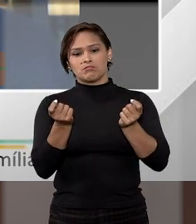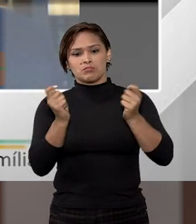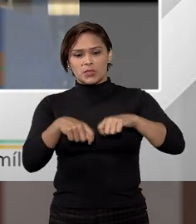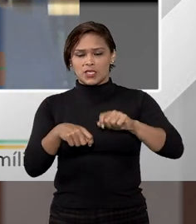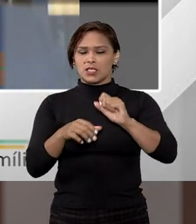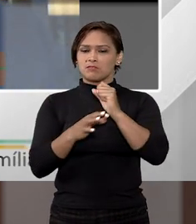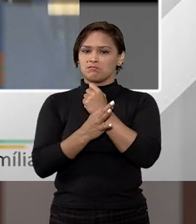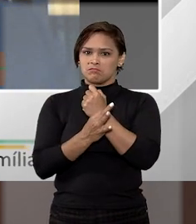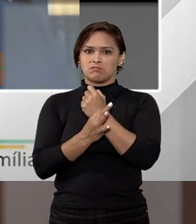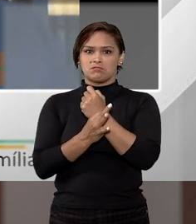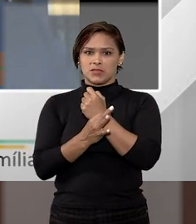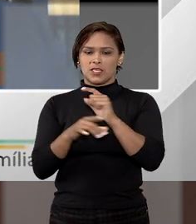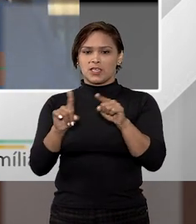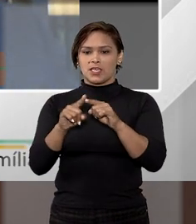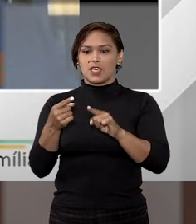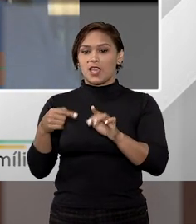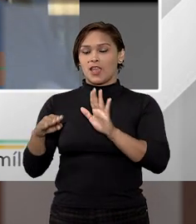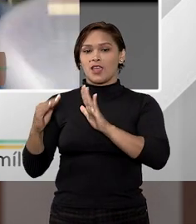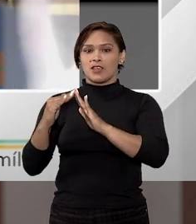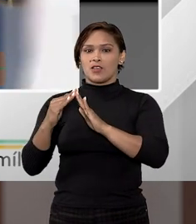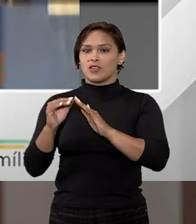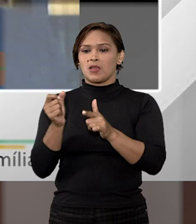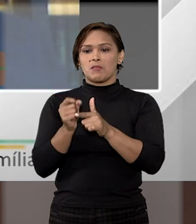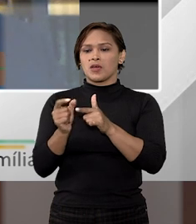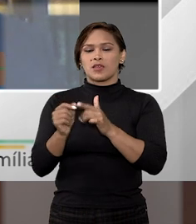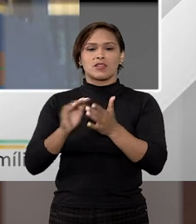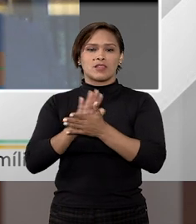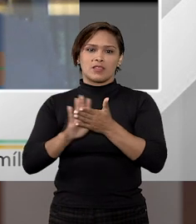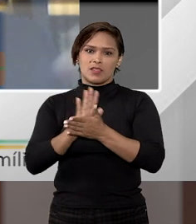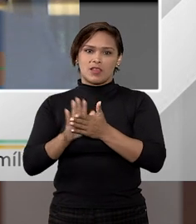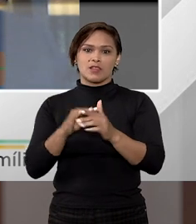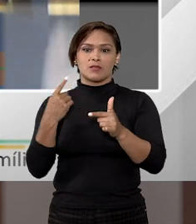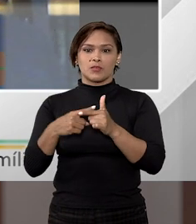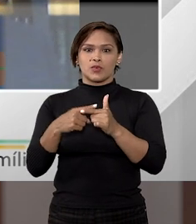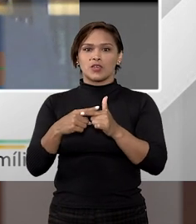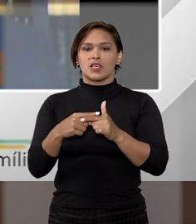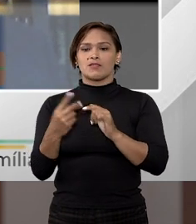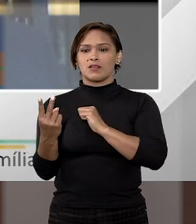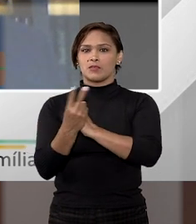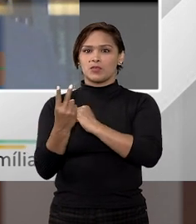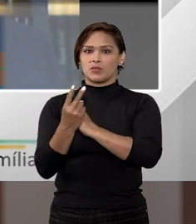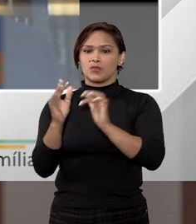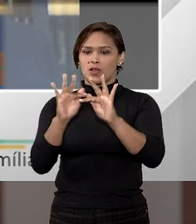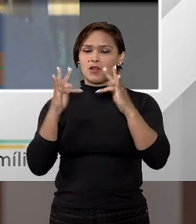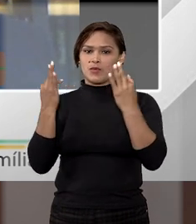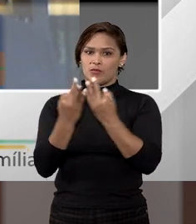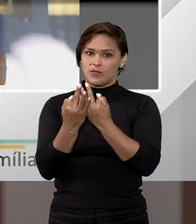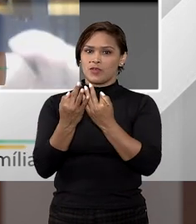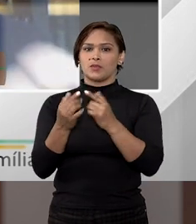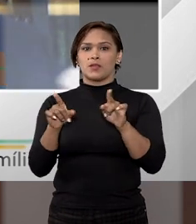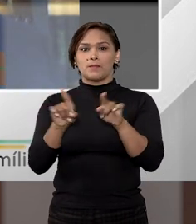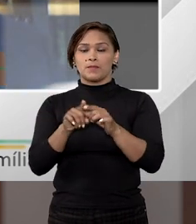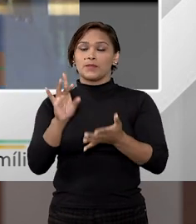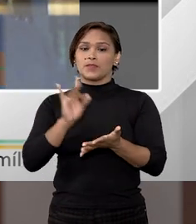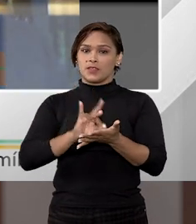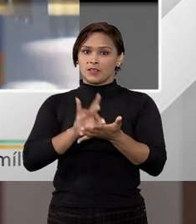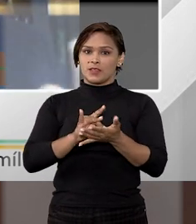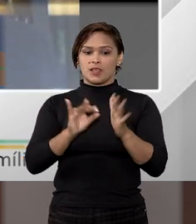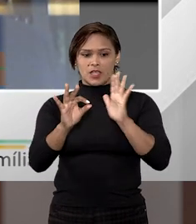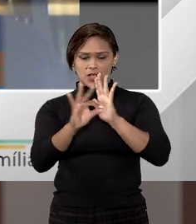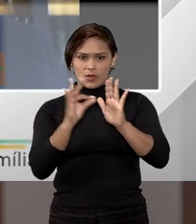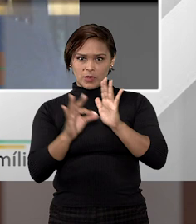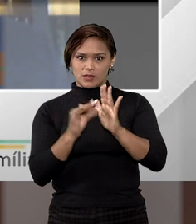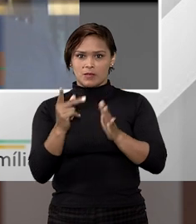mora e aquele que realmente residia no imóvel alocado não vai perder a sua casa porque ele sim vai ter proteção do bem de família. Então, realmente, olha, eu